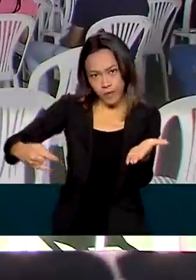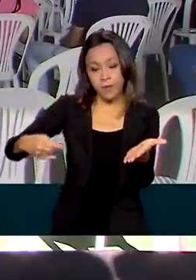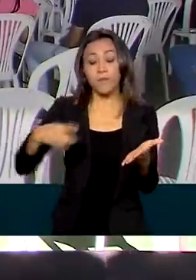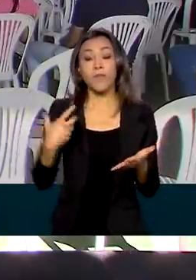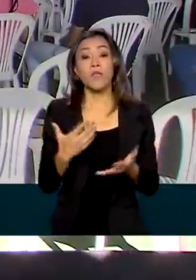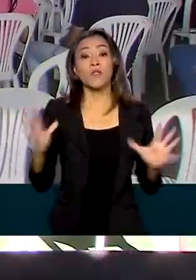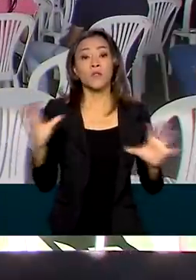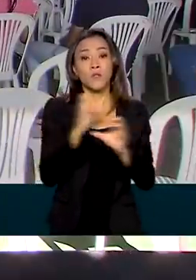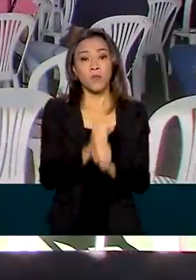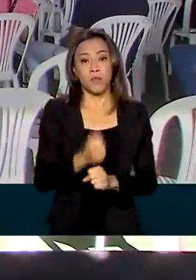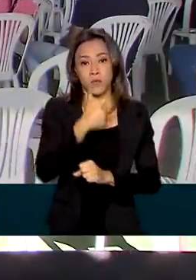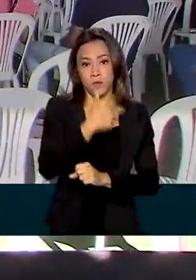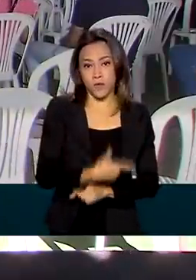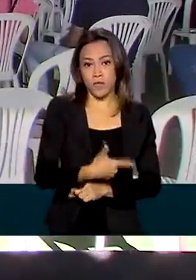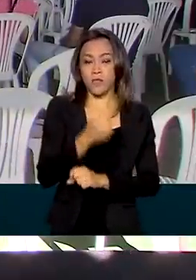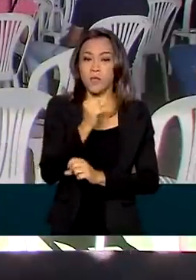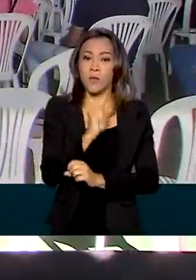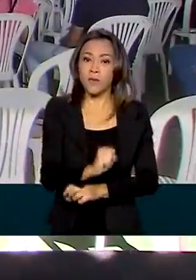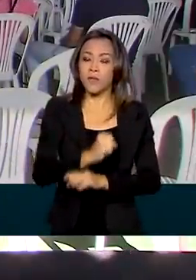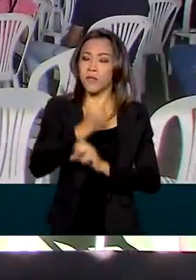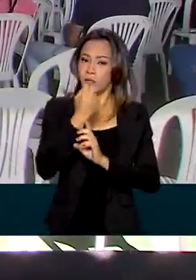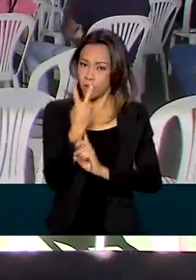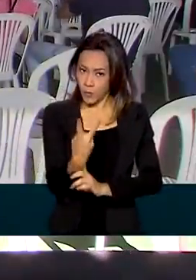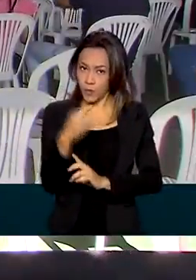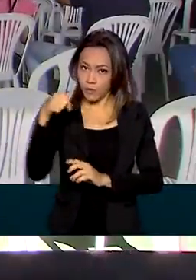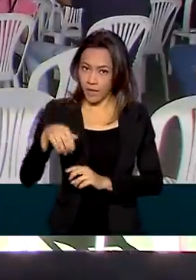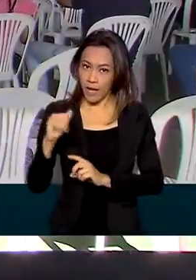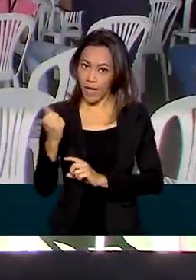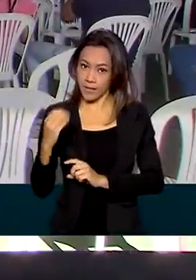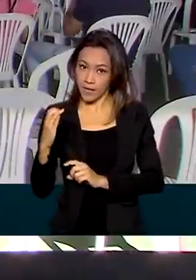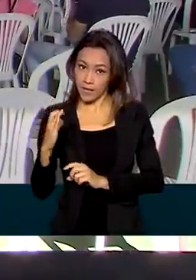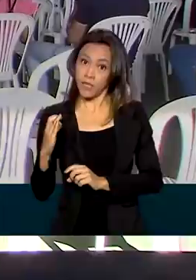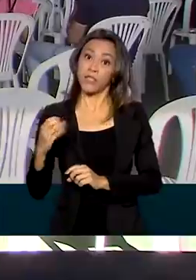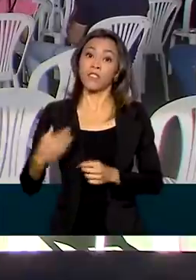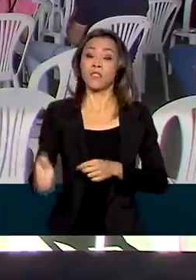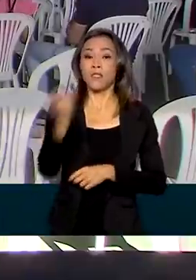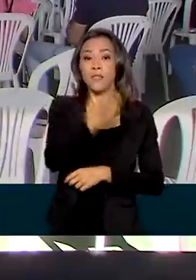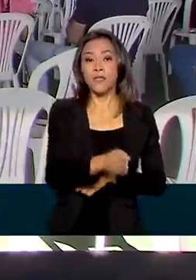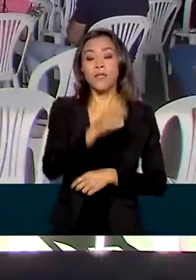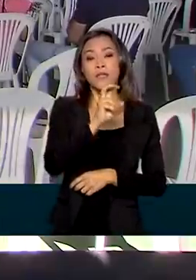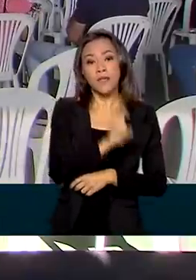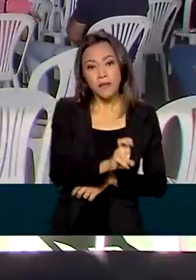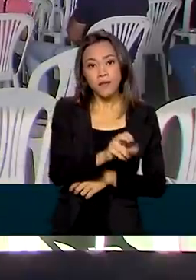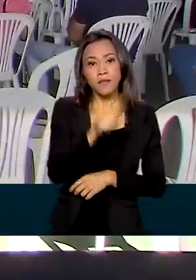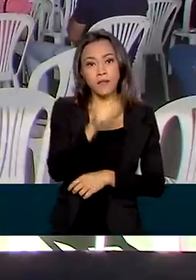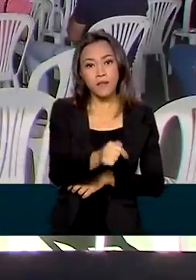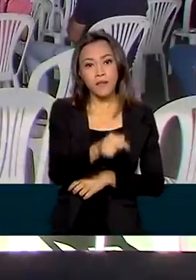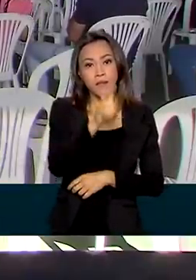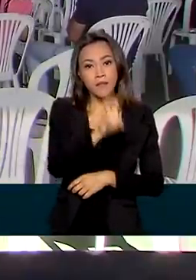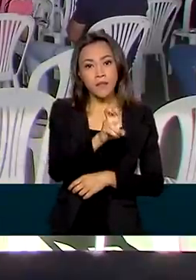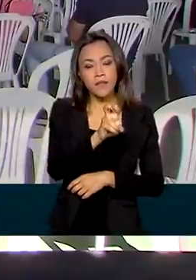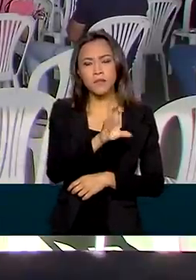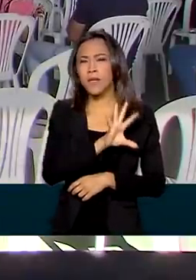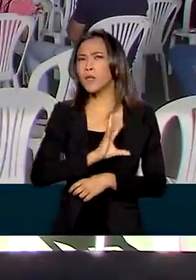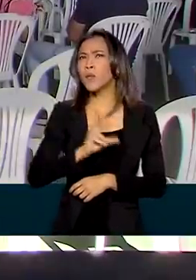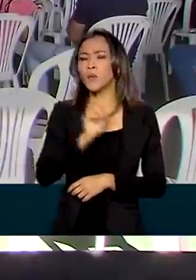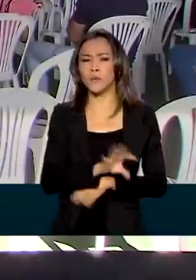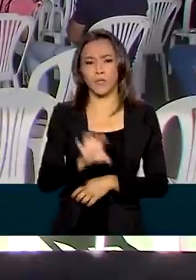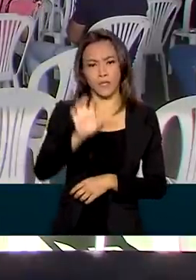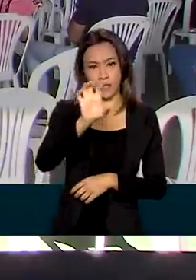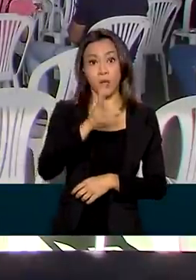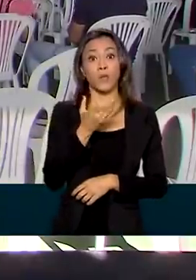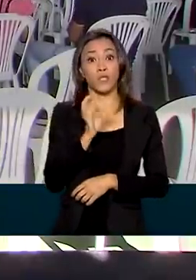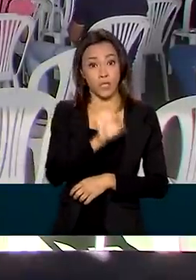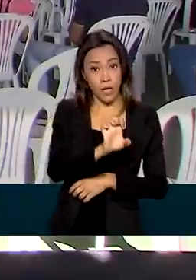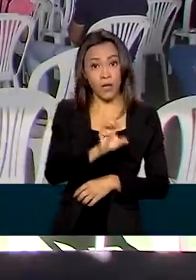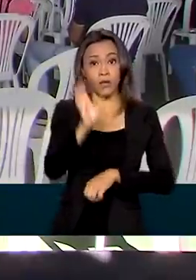282 aqui para Açailândia e 576 para todo o estado do Maranhão. Um dos